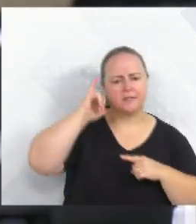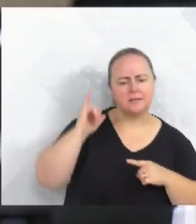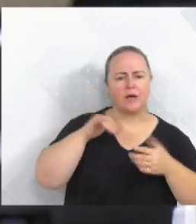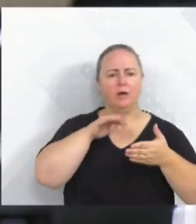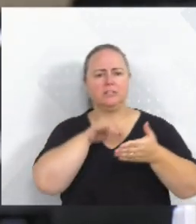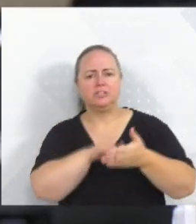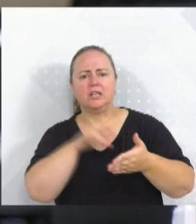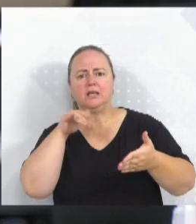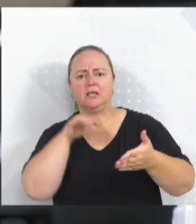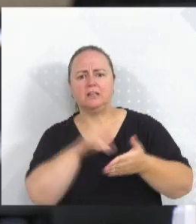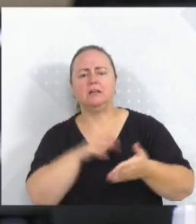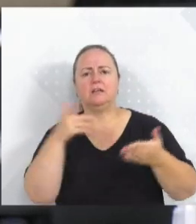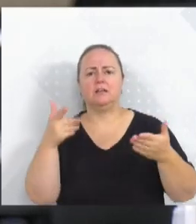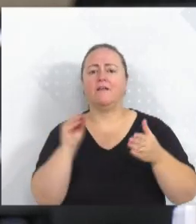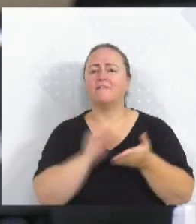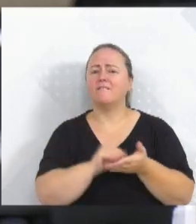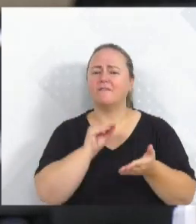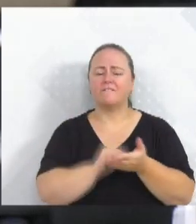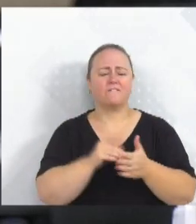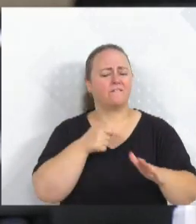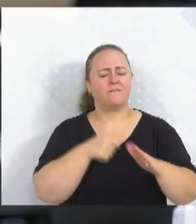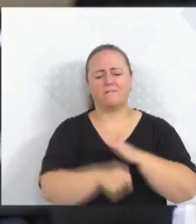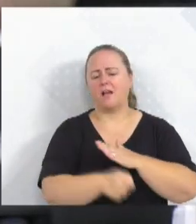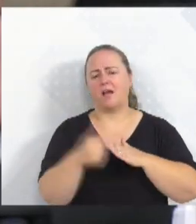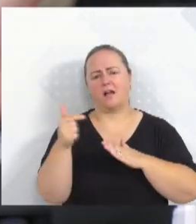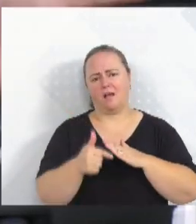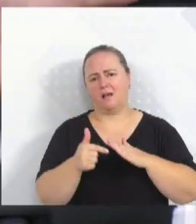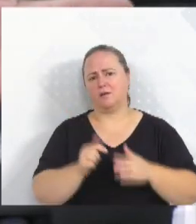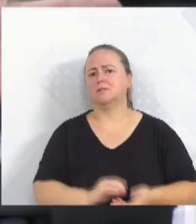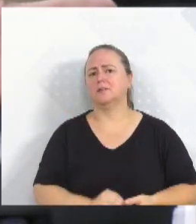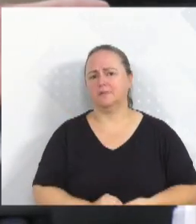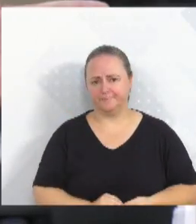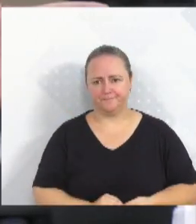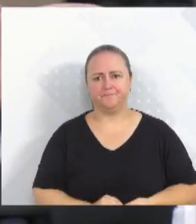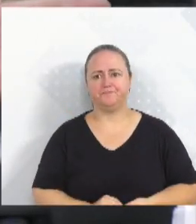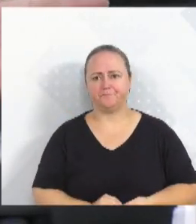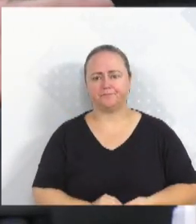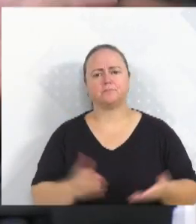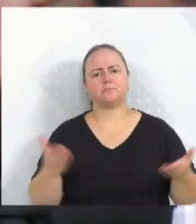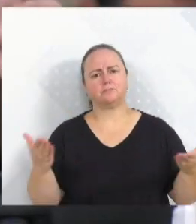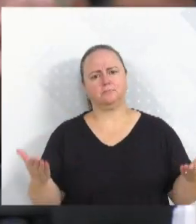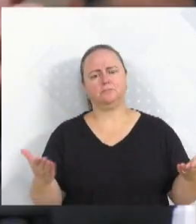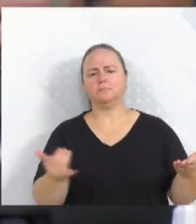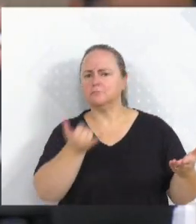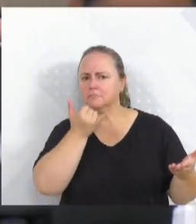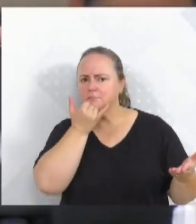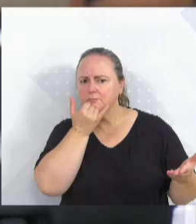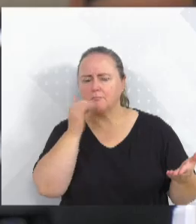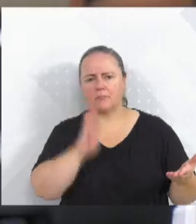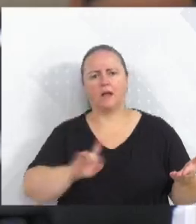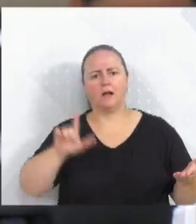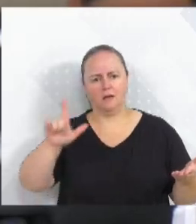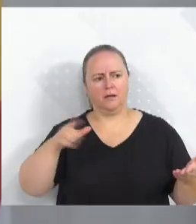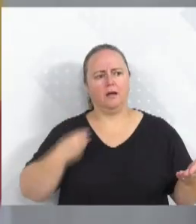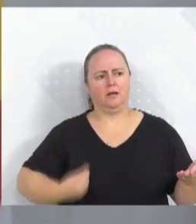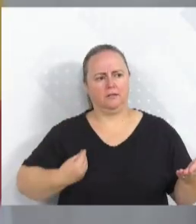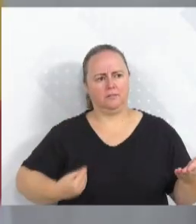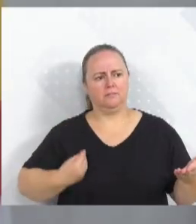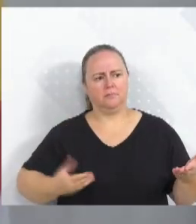etc., falta de investimento e as coisas não acontecem. Jorginho, bora trabalhar, meu amigo. Bora trabalhar, Blumenau existe. Vamos lá, Jorginho.